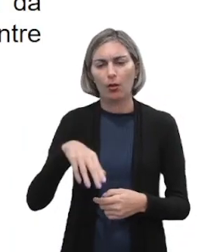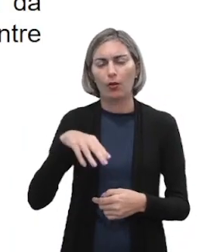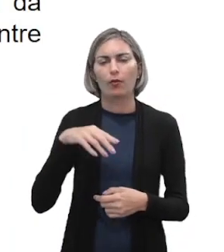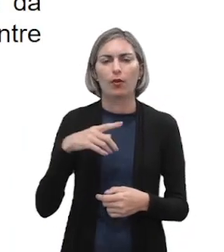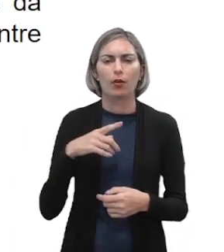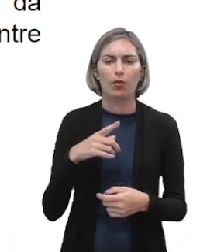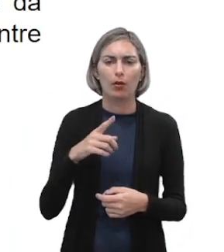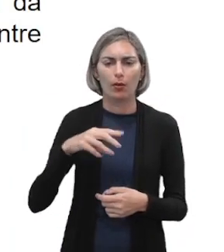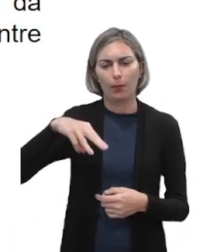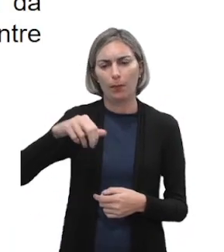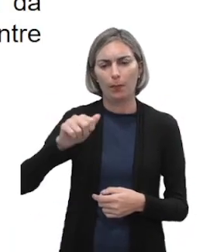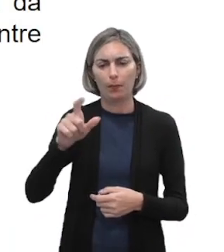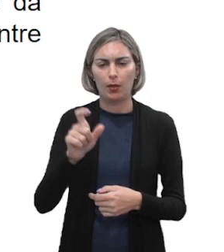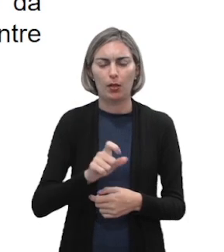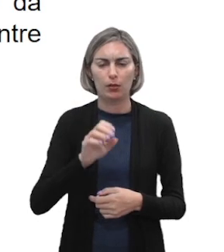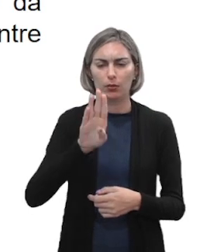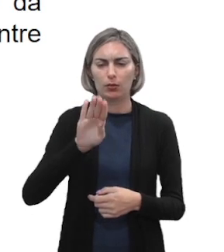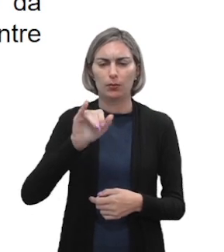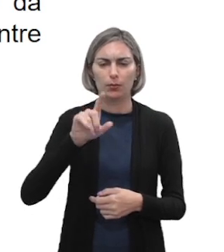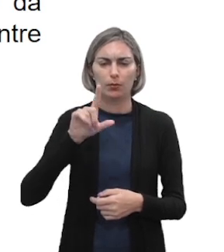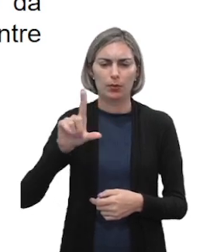o Max Bill,